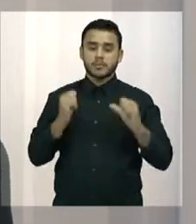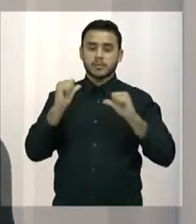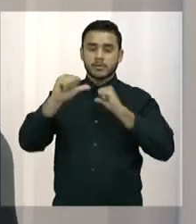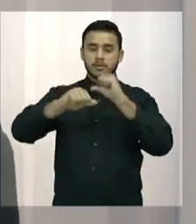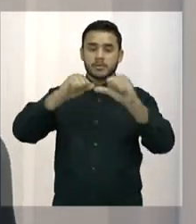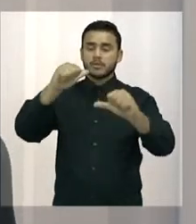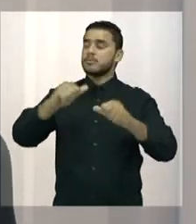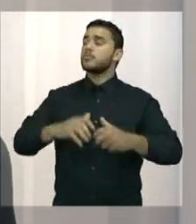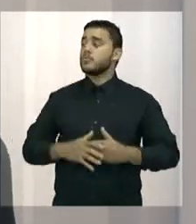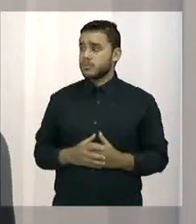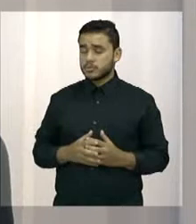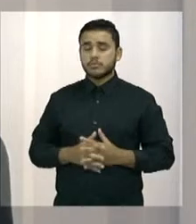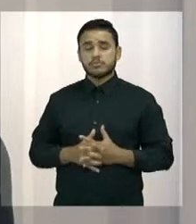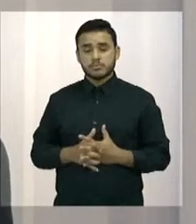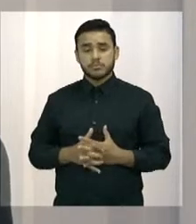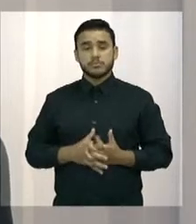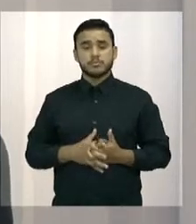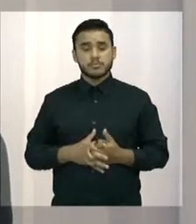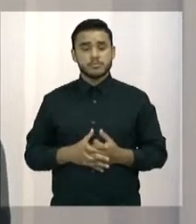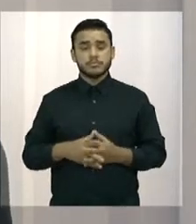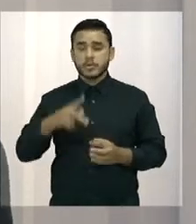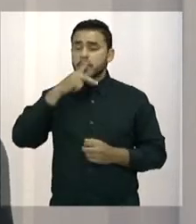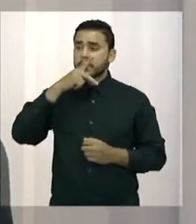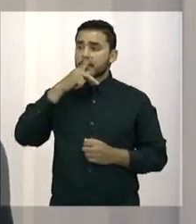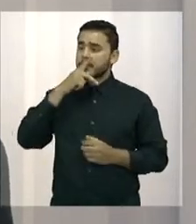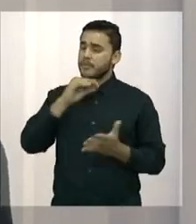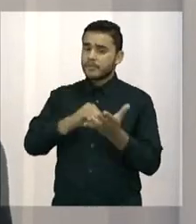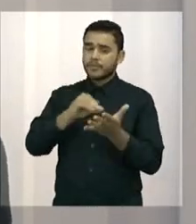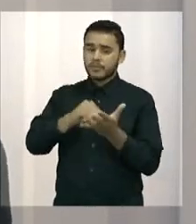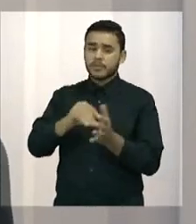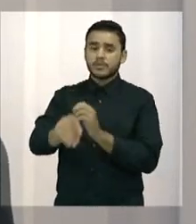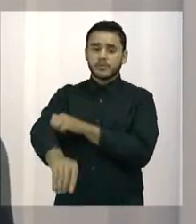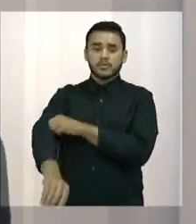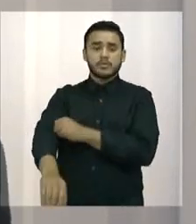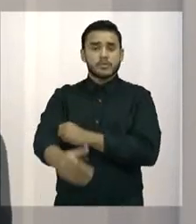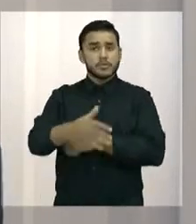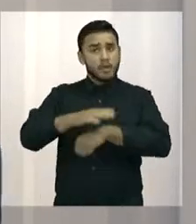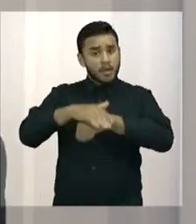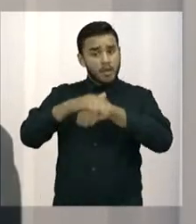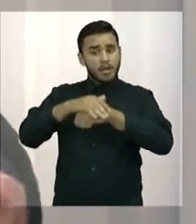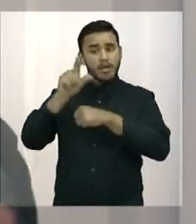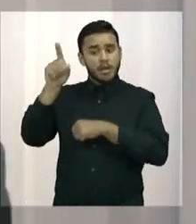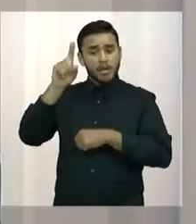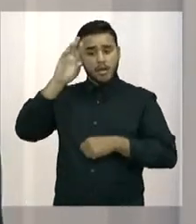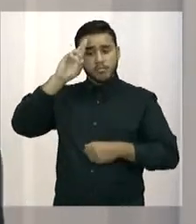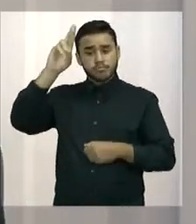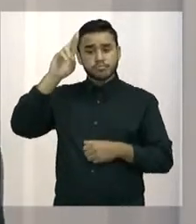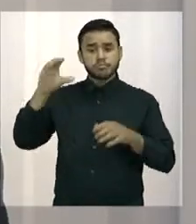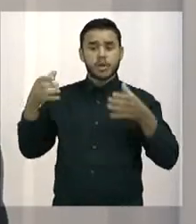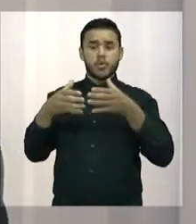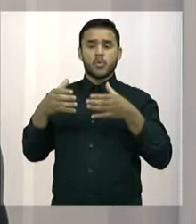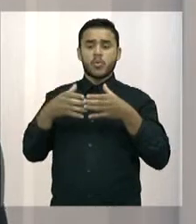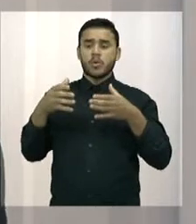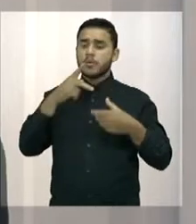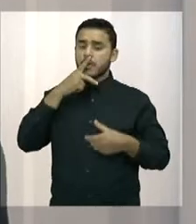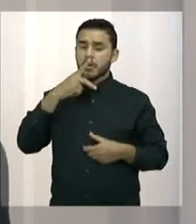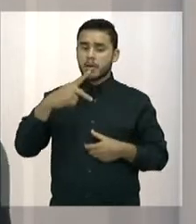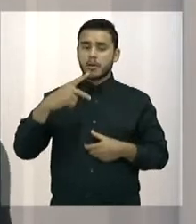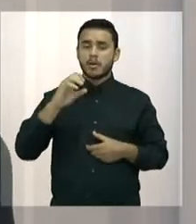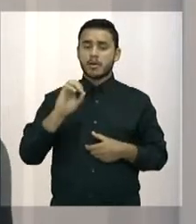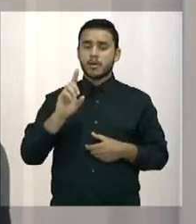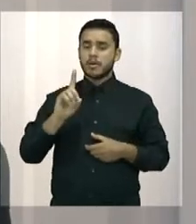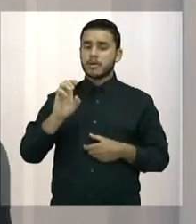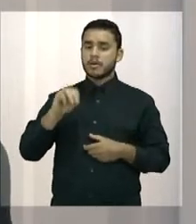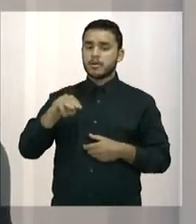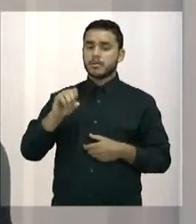reforma para poder ser chamado de partido. Eu digo assim, para poder insultar a direção, para ver se eles querem alavancar o partido. Da forma que